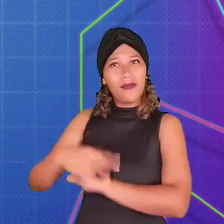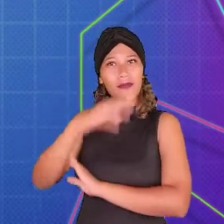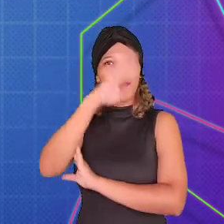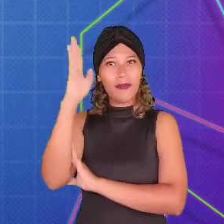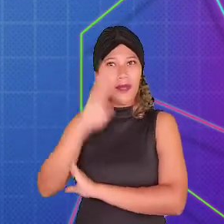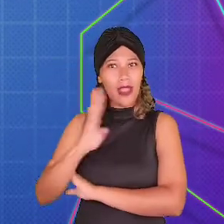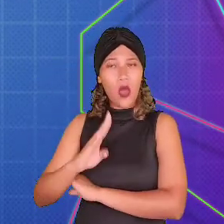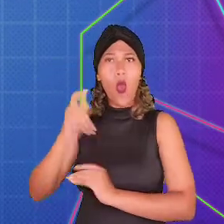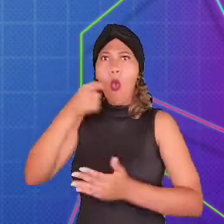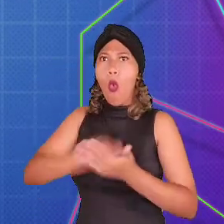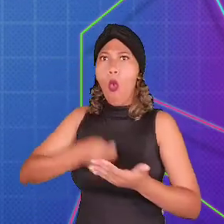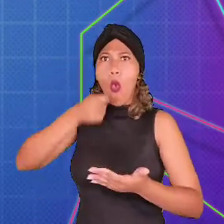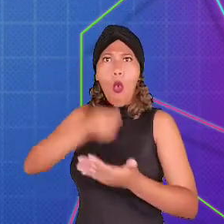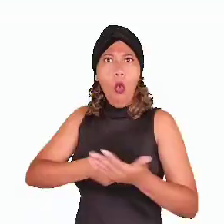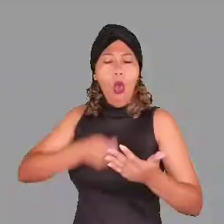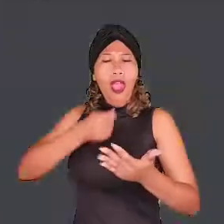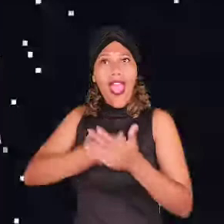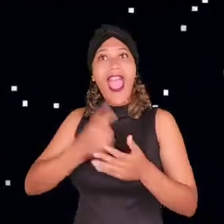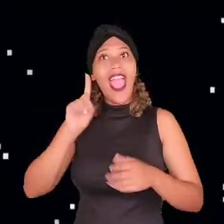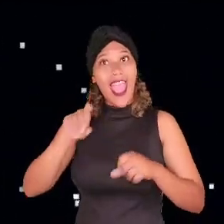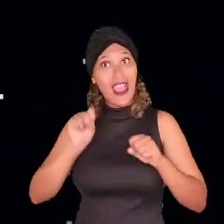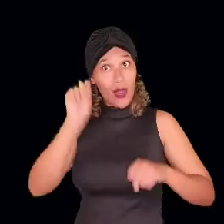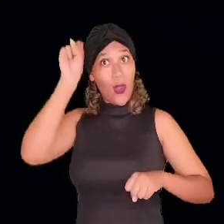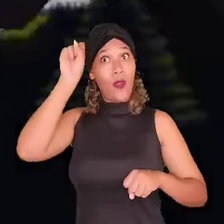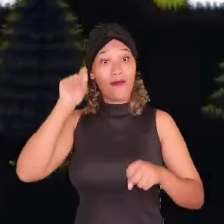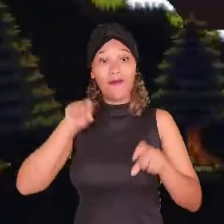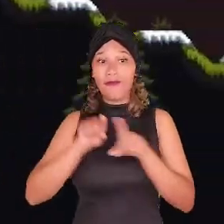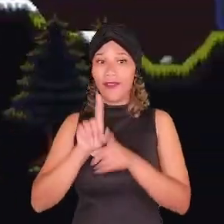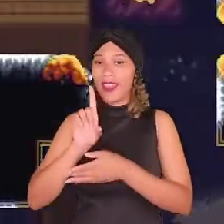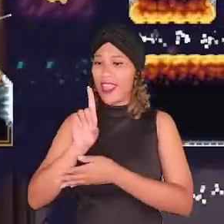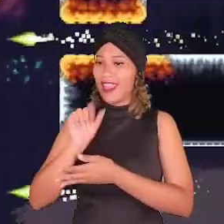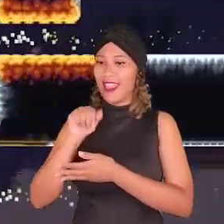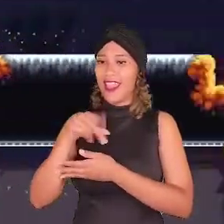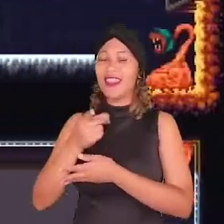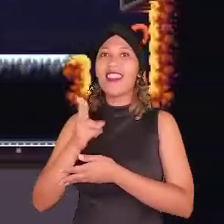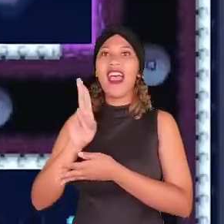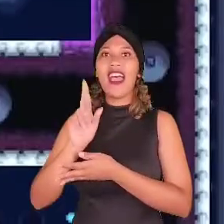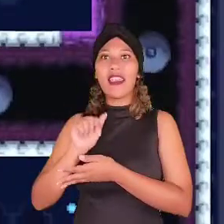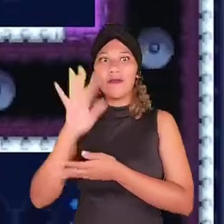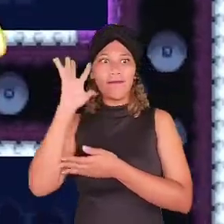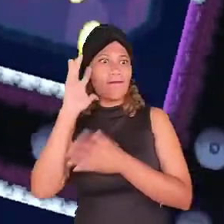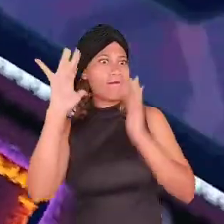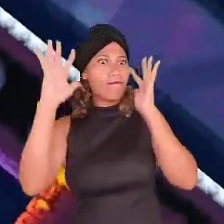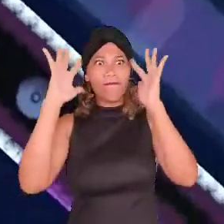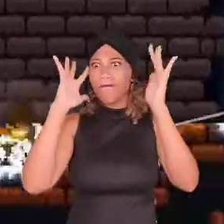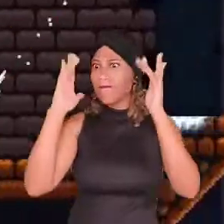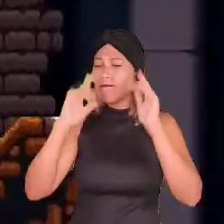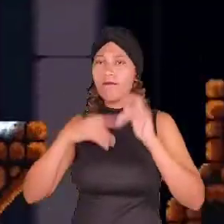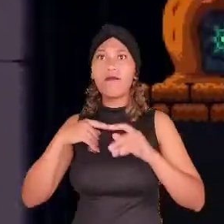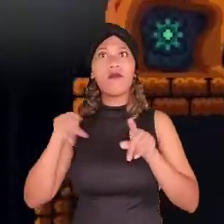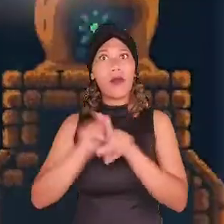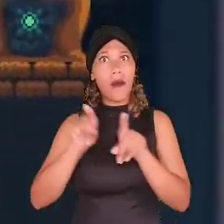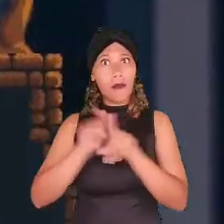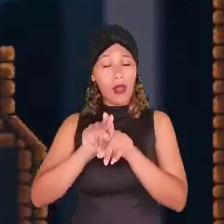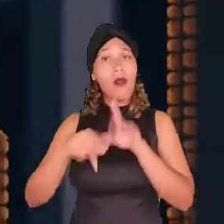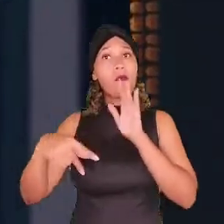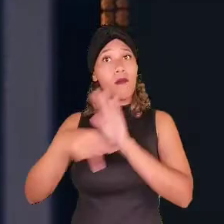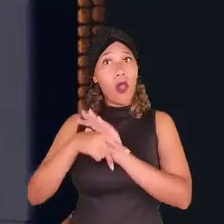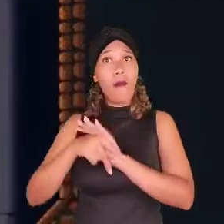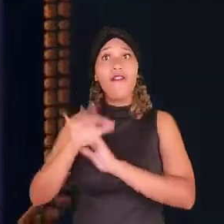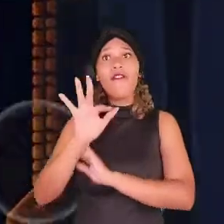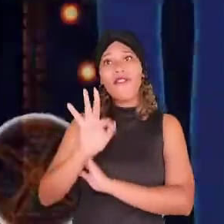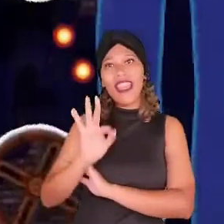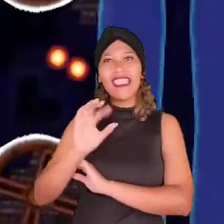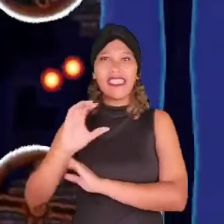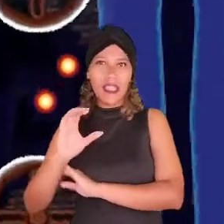lutou contra o sistema escravocrata. Dandara mistura elementos de fantasia e ficção científica, além de ser feito em pixel